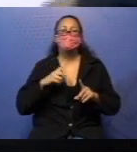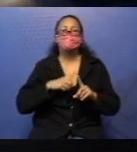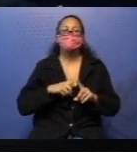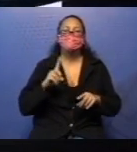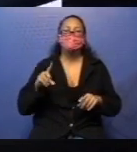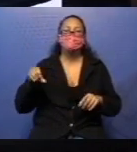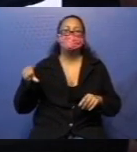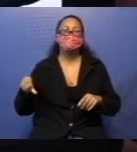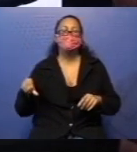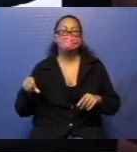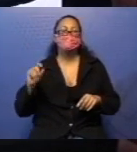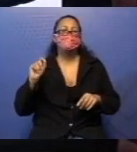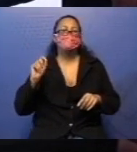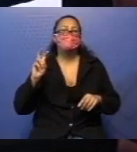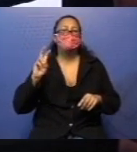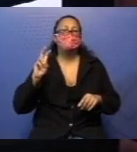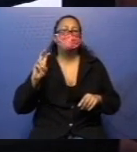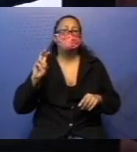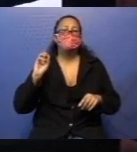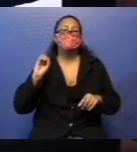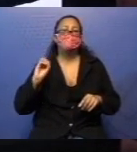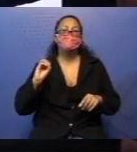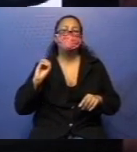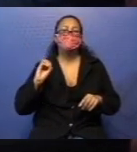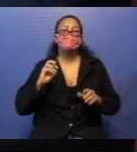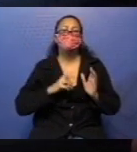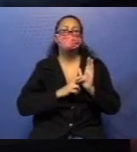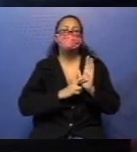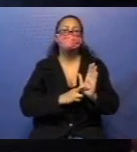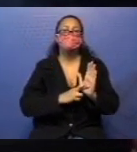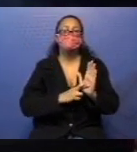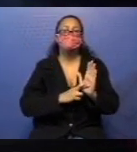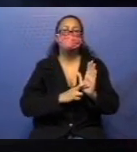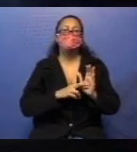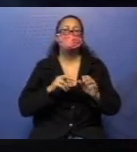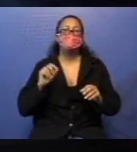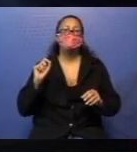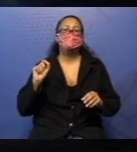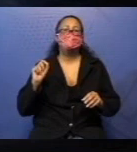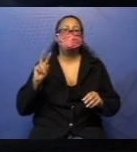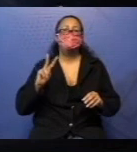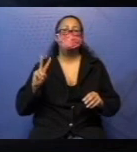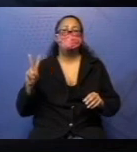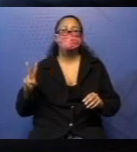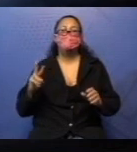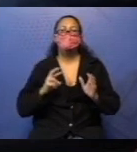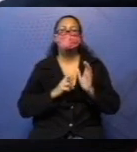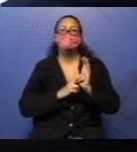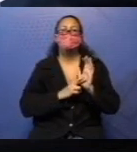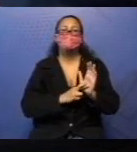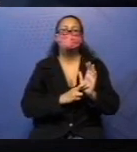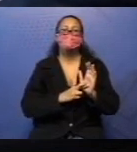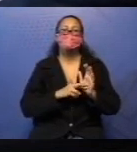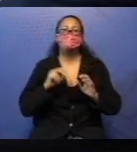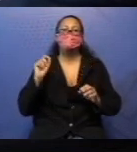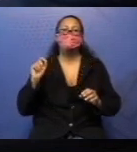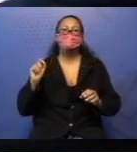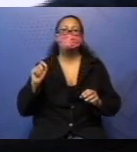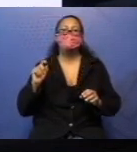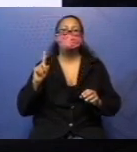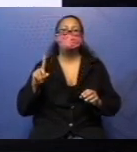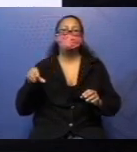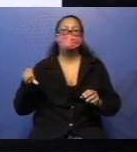O que o 50 representa? O que o 22 representa? O que o 19 representa?